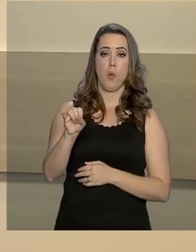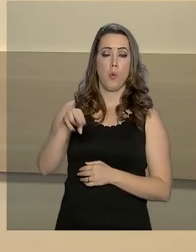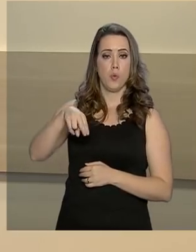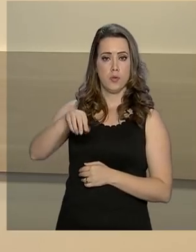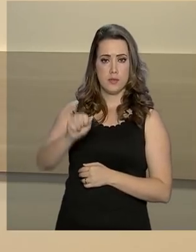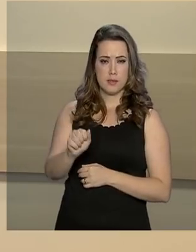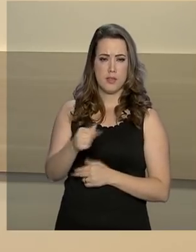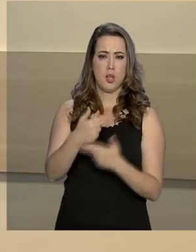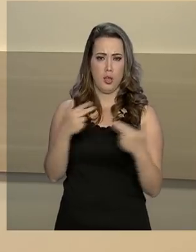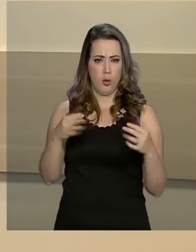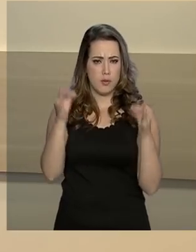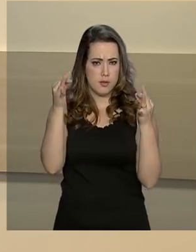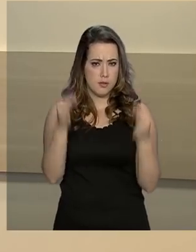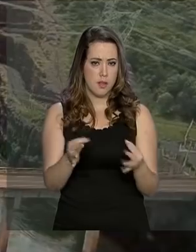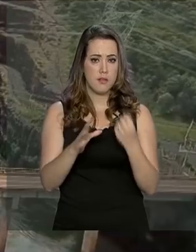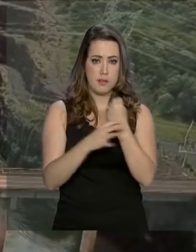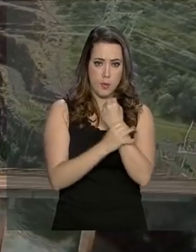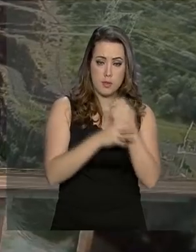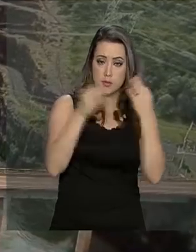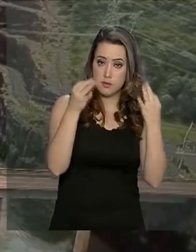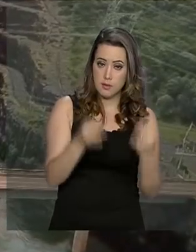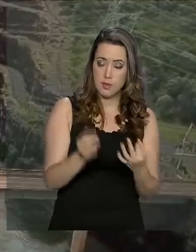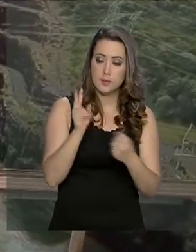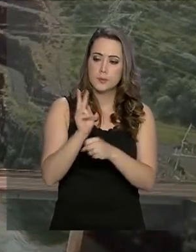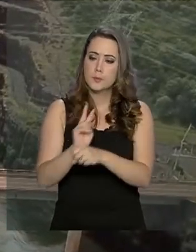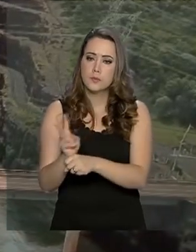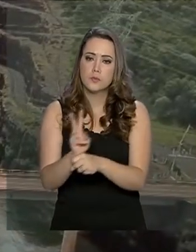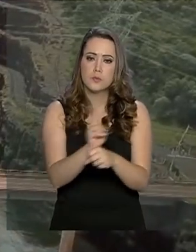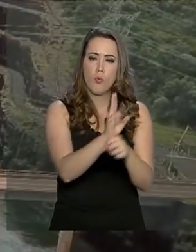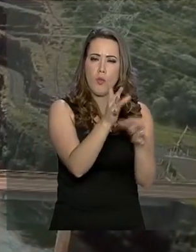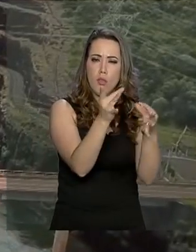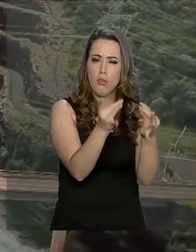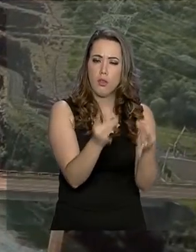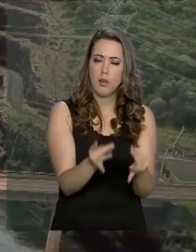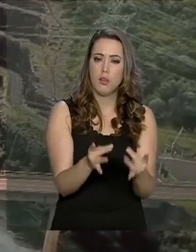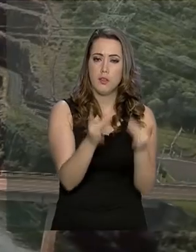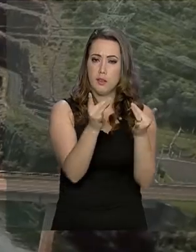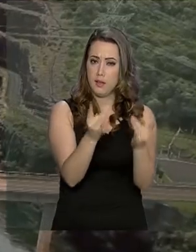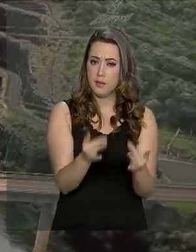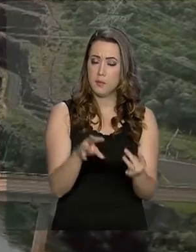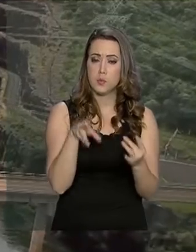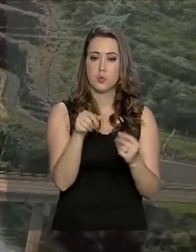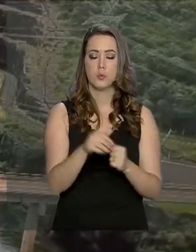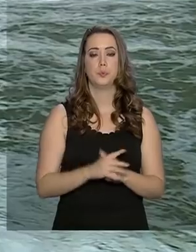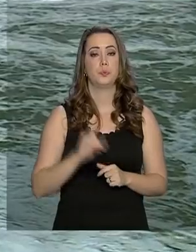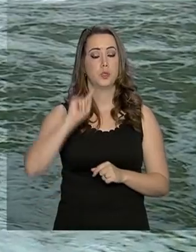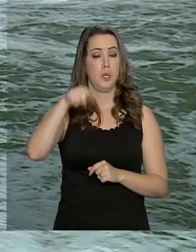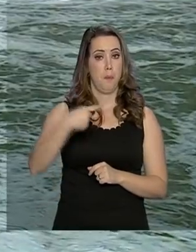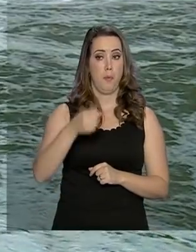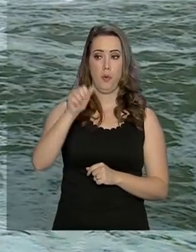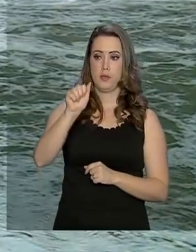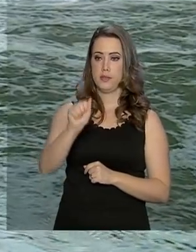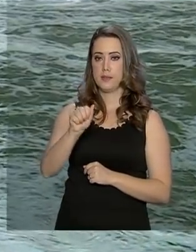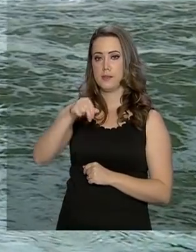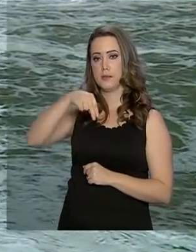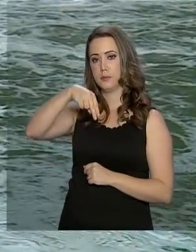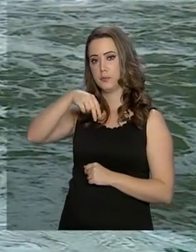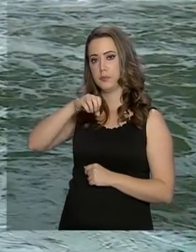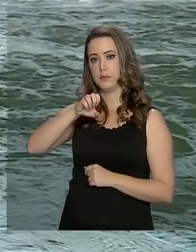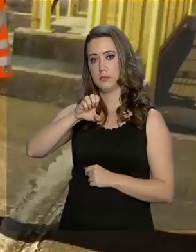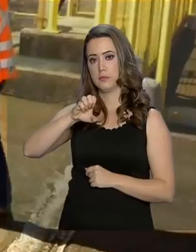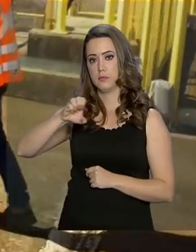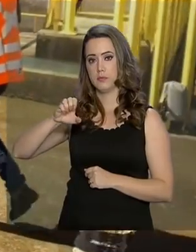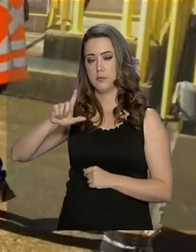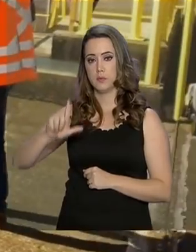que possa garantir a segurança da barragem. Depois dessa primeira etapa, a Agência Nacional de Energia Elétrica fará, entre maio e